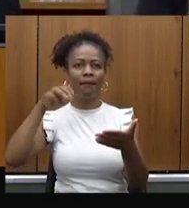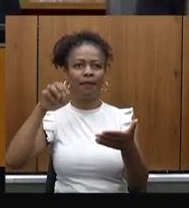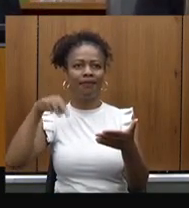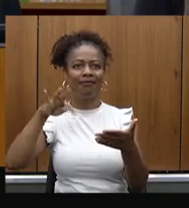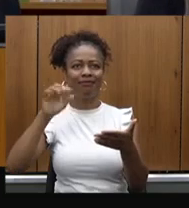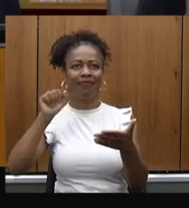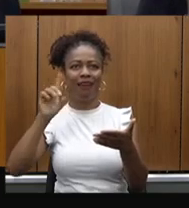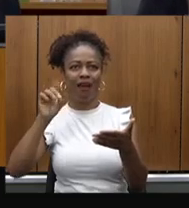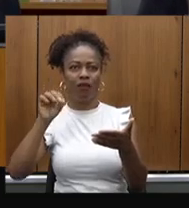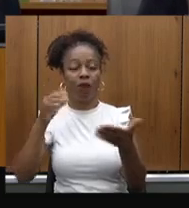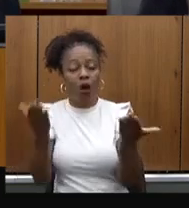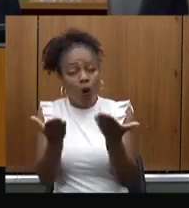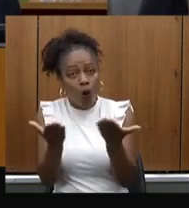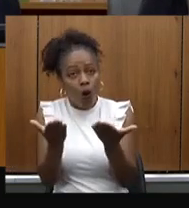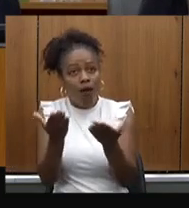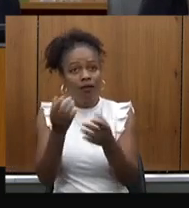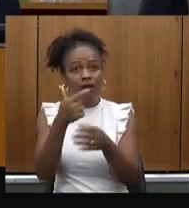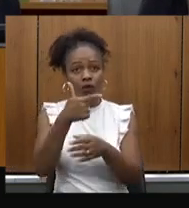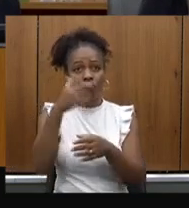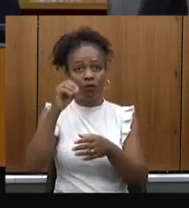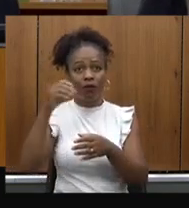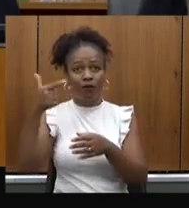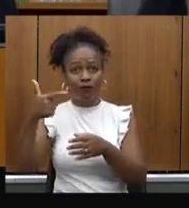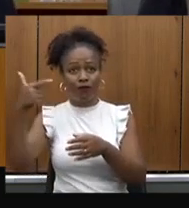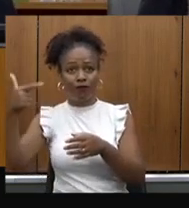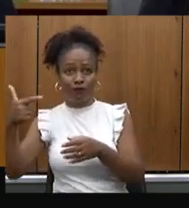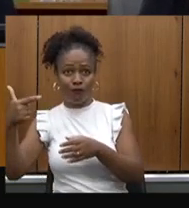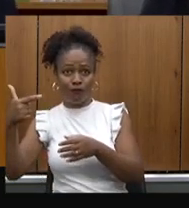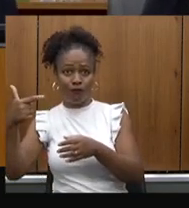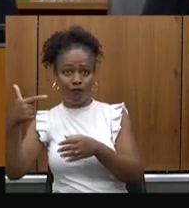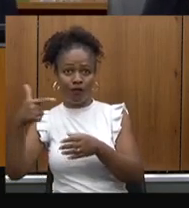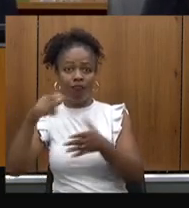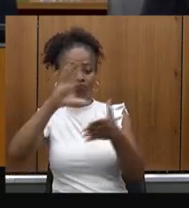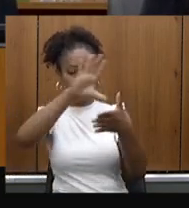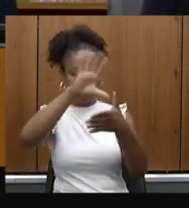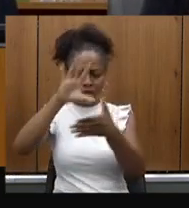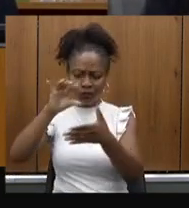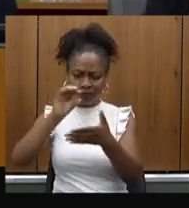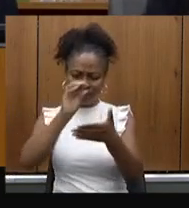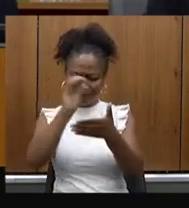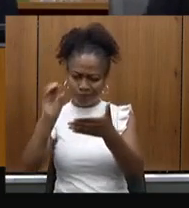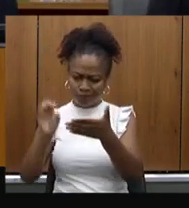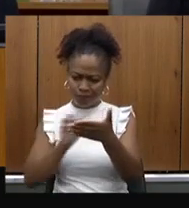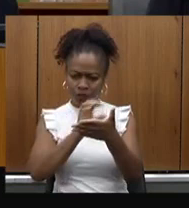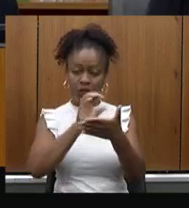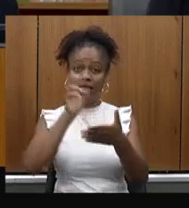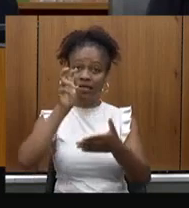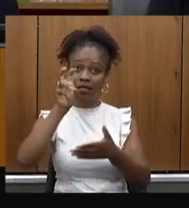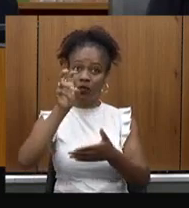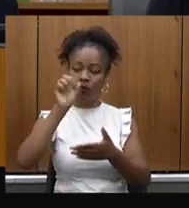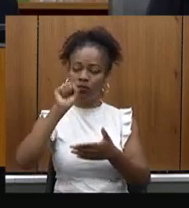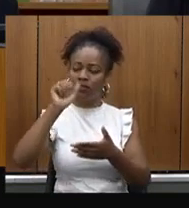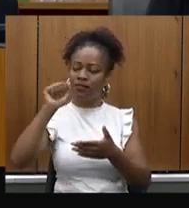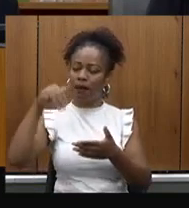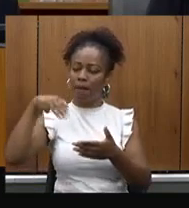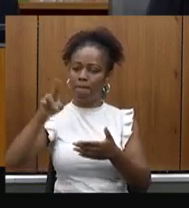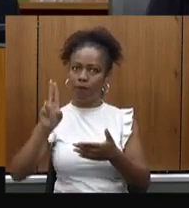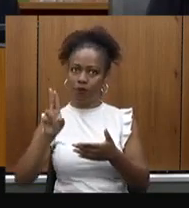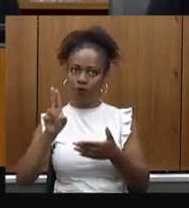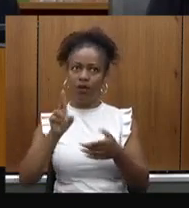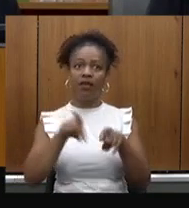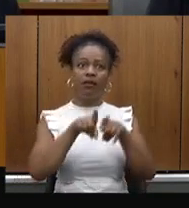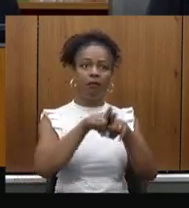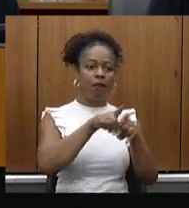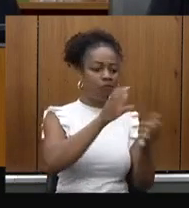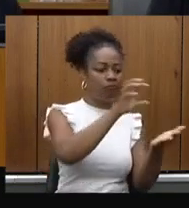estamos em fase de implantação aqui na centro, são cinco SAMUs aqui na região central, e na Triângulo do Sul de Uberaba